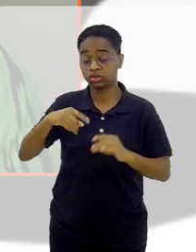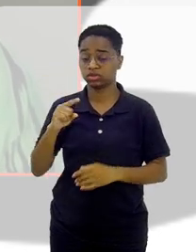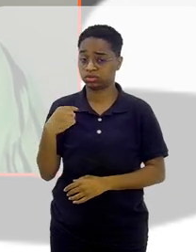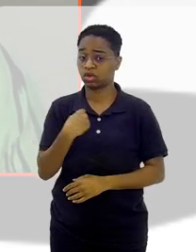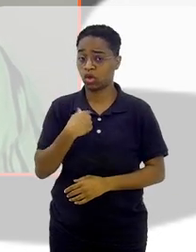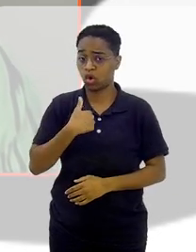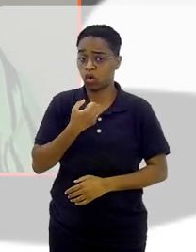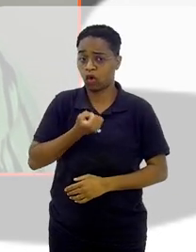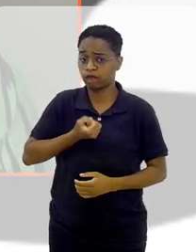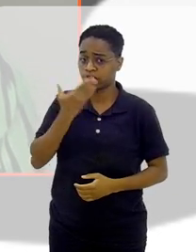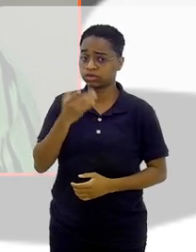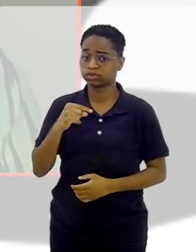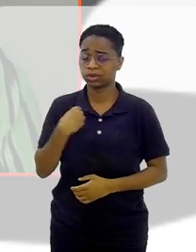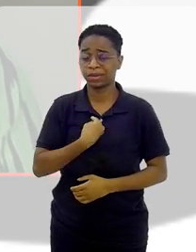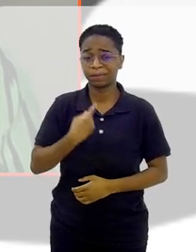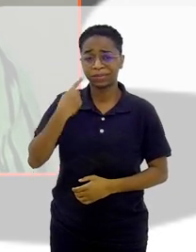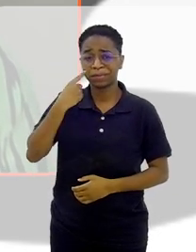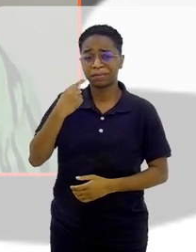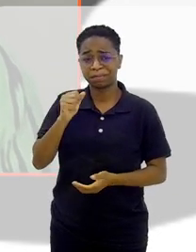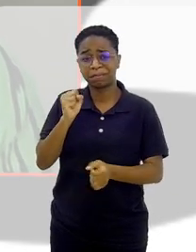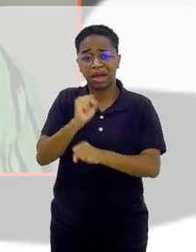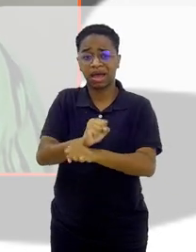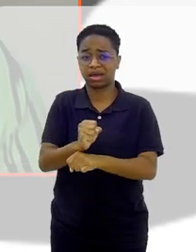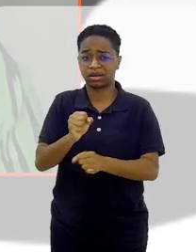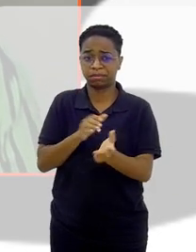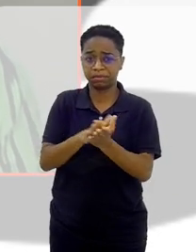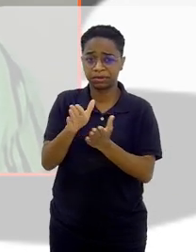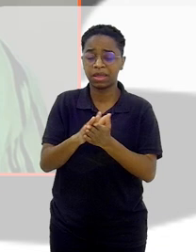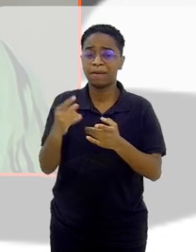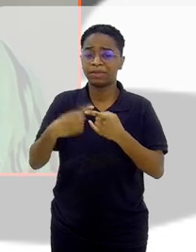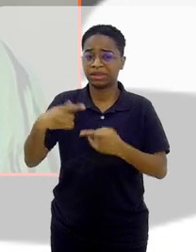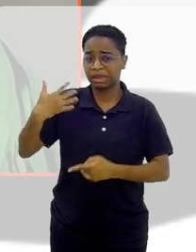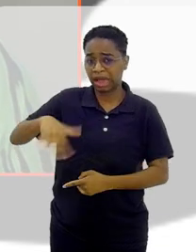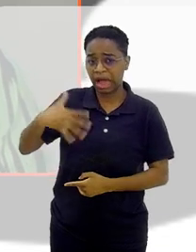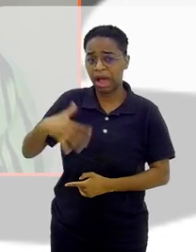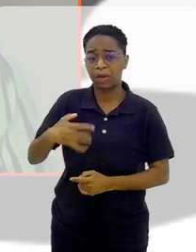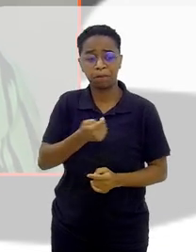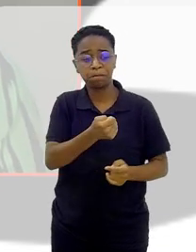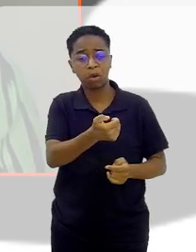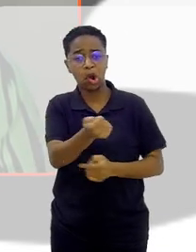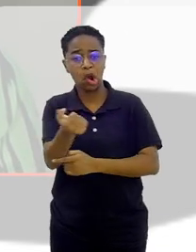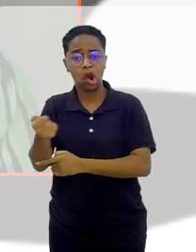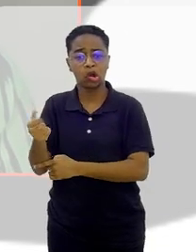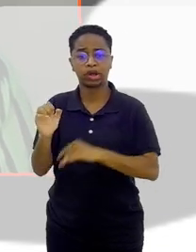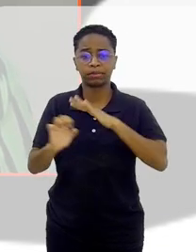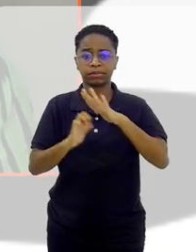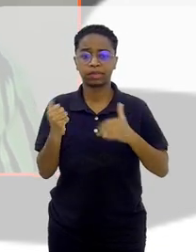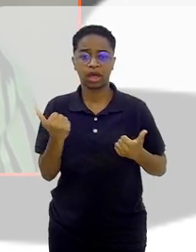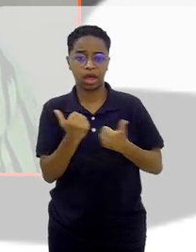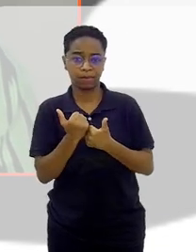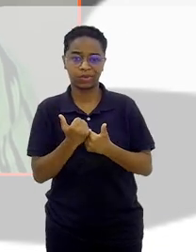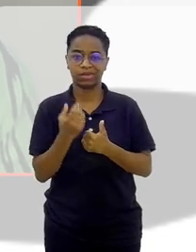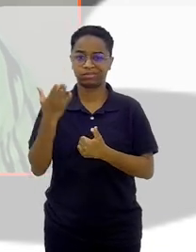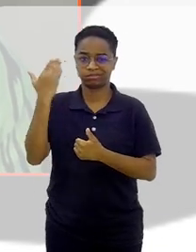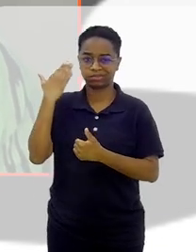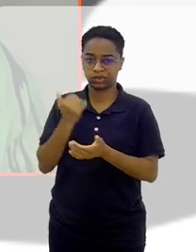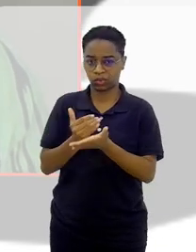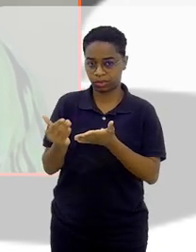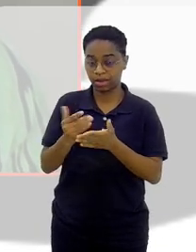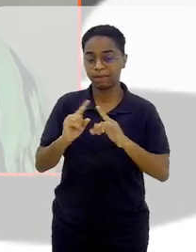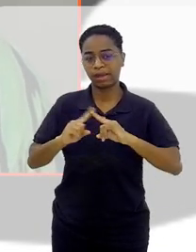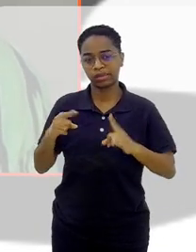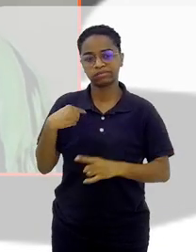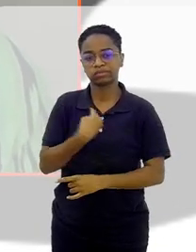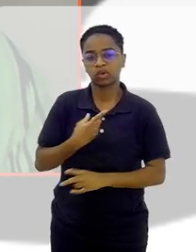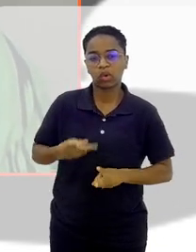gente chegou a pensar em desistir de imprimir, porque era muito caro, poucos parceiros apoiando, né? Lá no começo. Mas nós